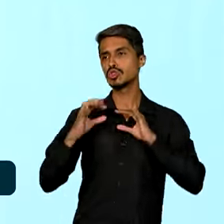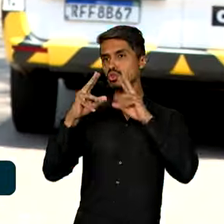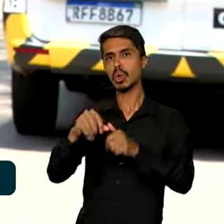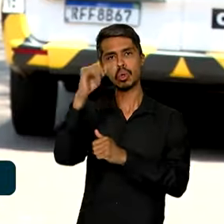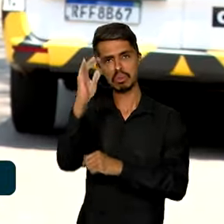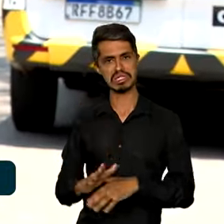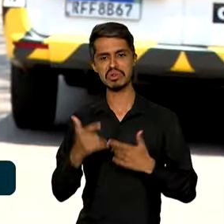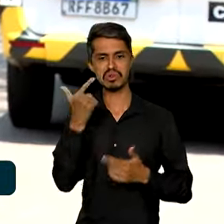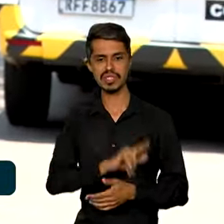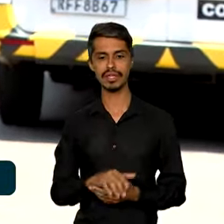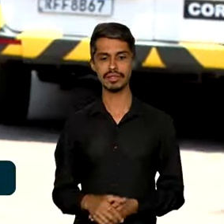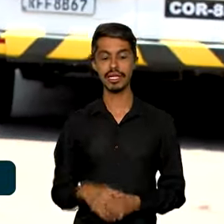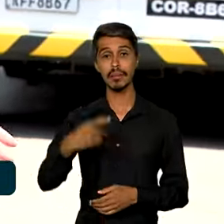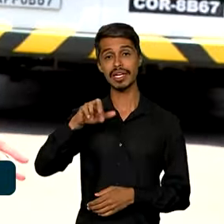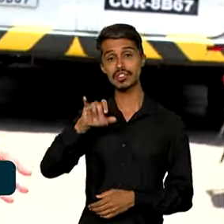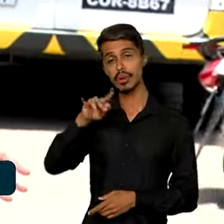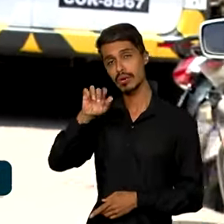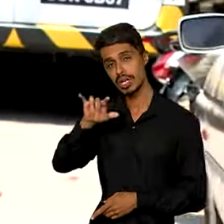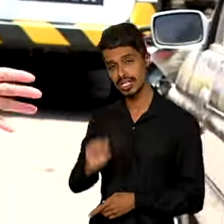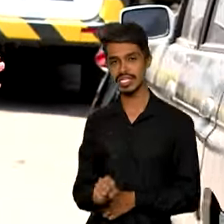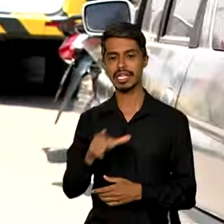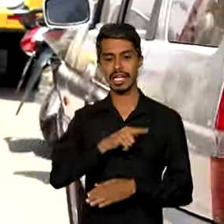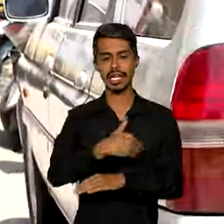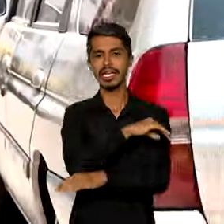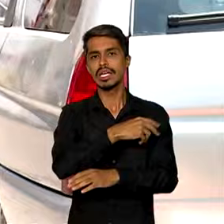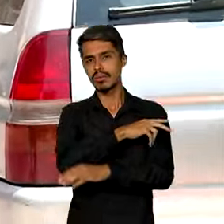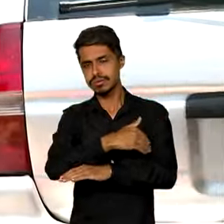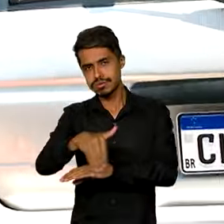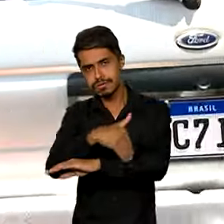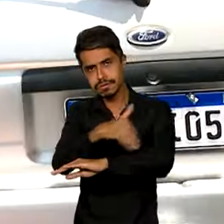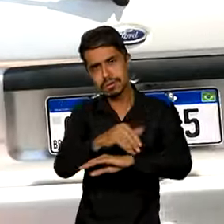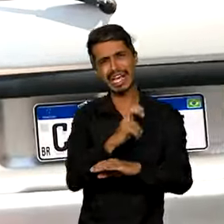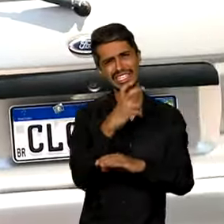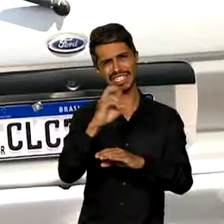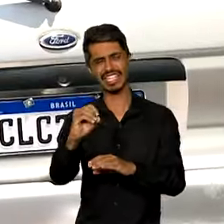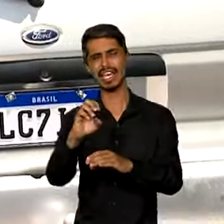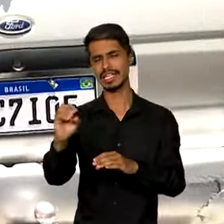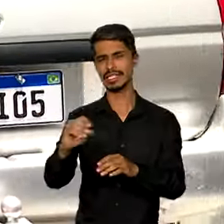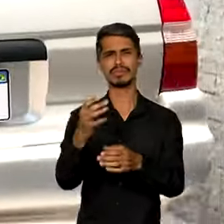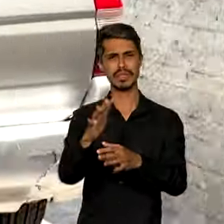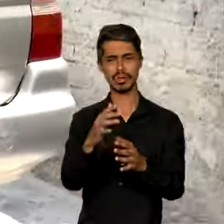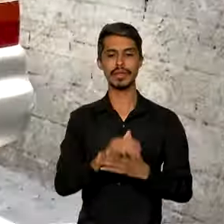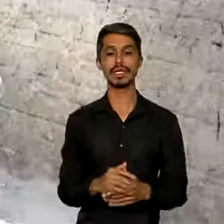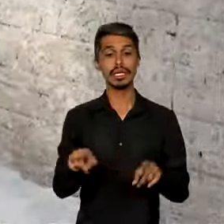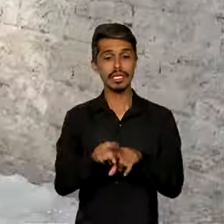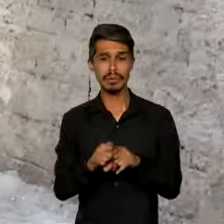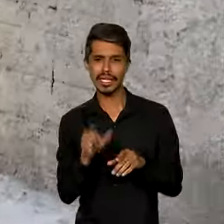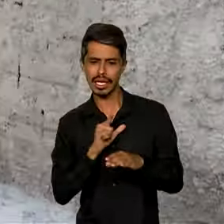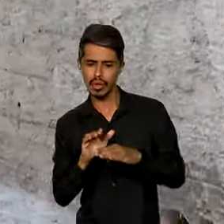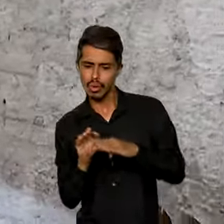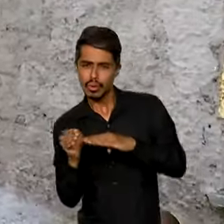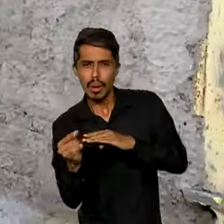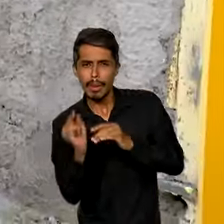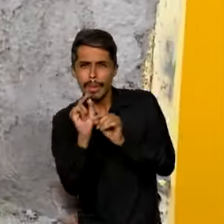do Brasil. Para a Isópolis, tem cerca de 500 vias entre ruas e avenidas. Mas existem também aquelas pequenas passagens que